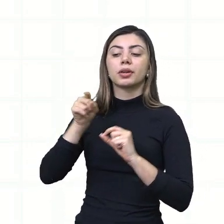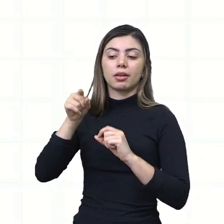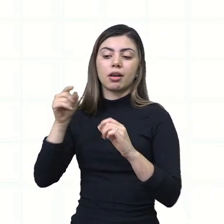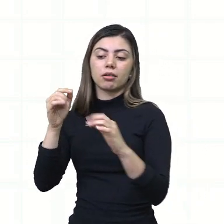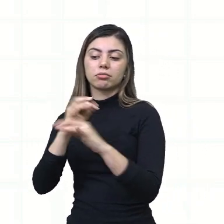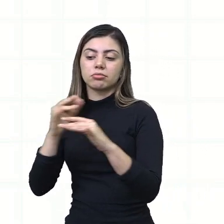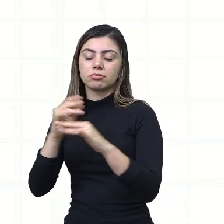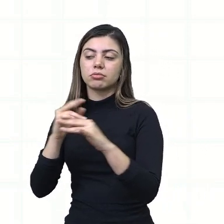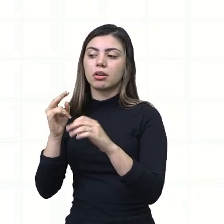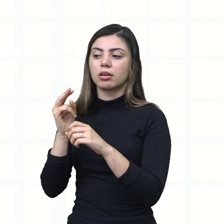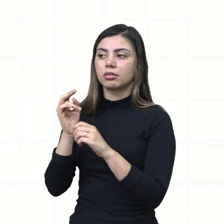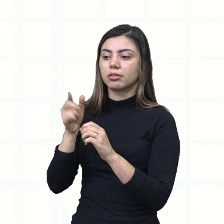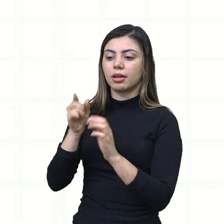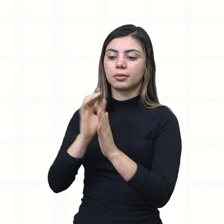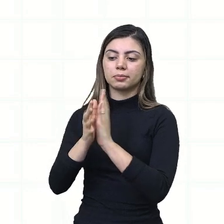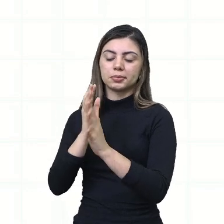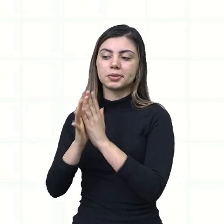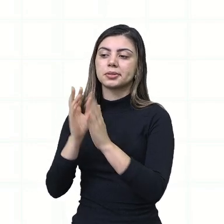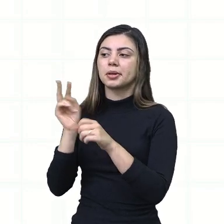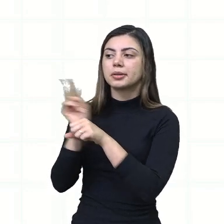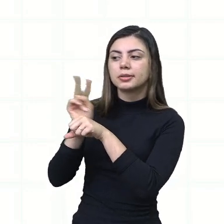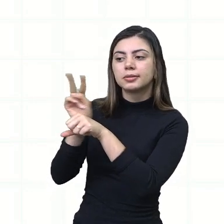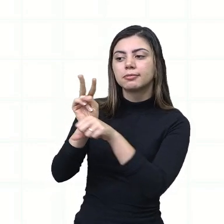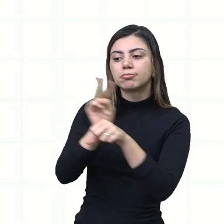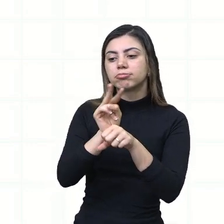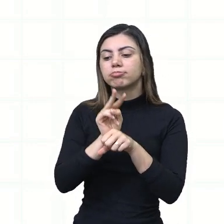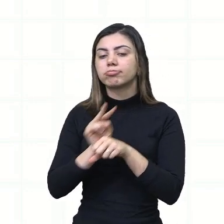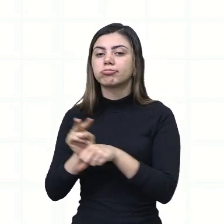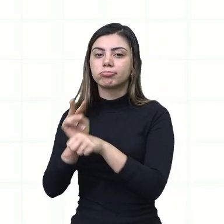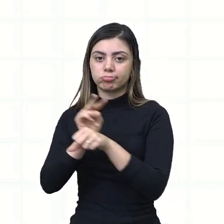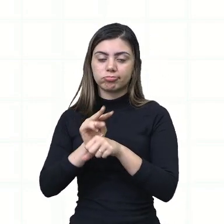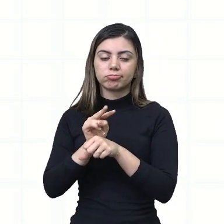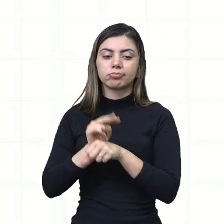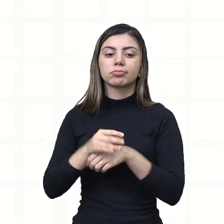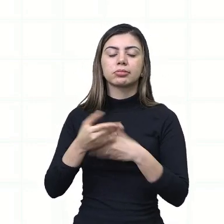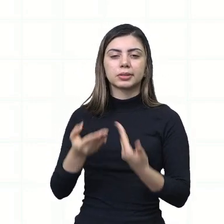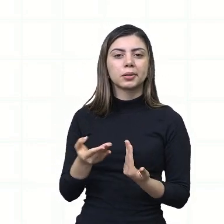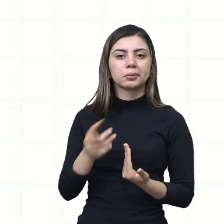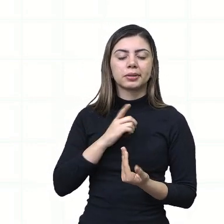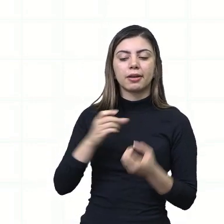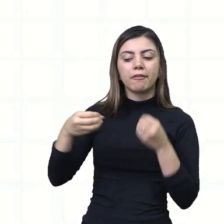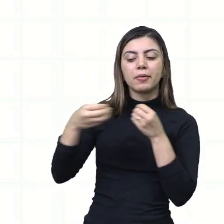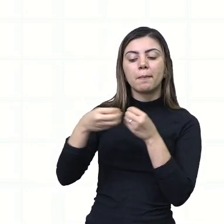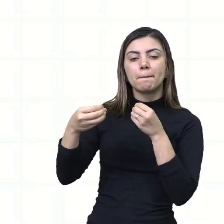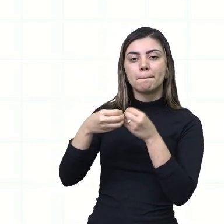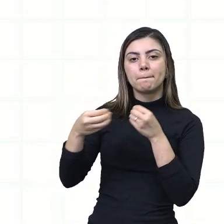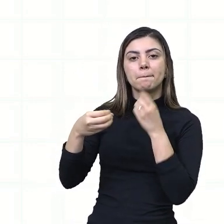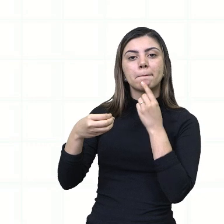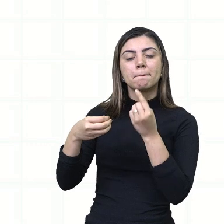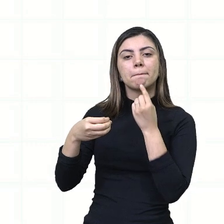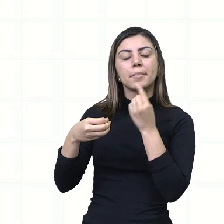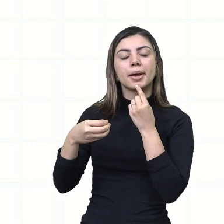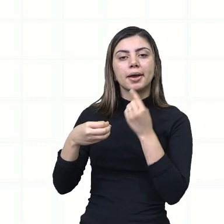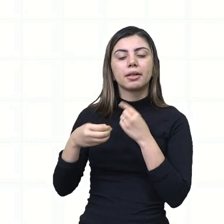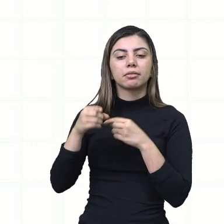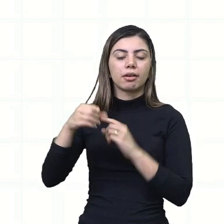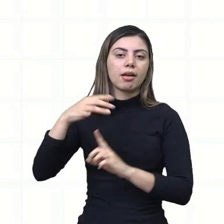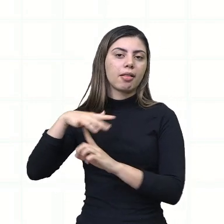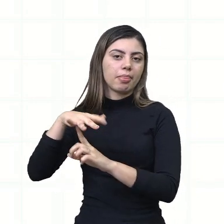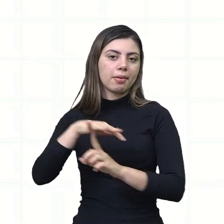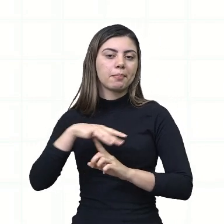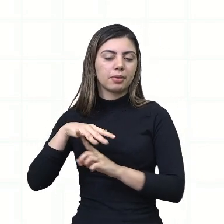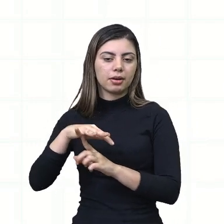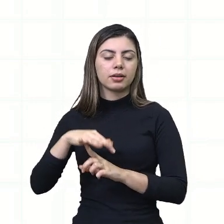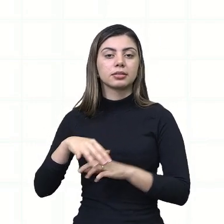centro da cidade, especificamente próximo ou perto da Praça da Sé,